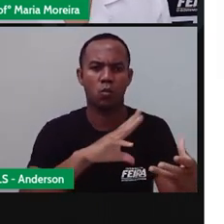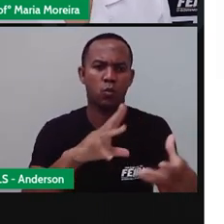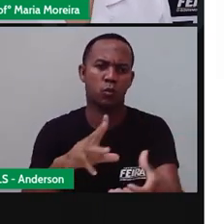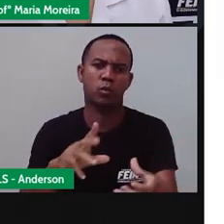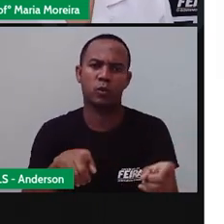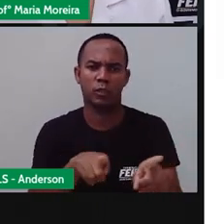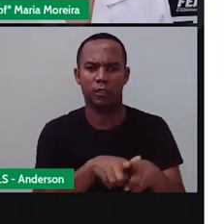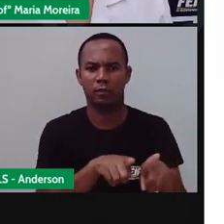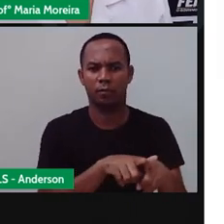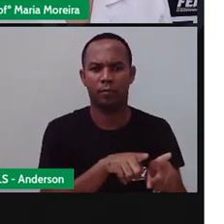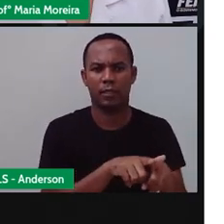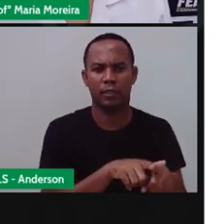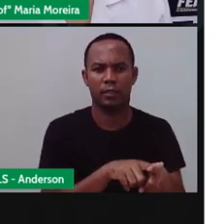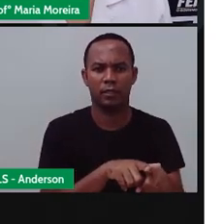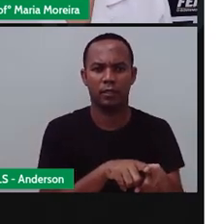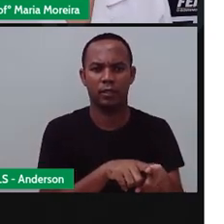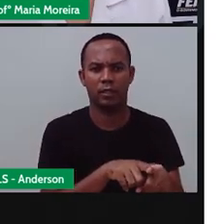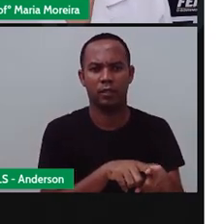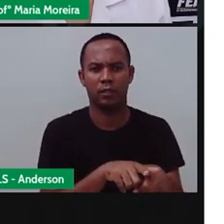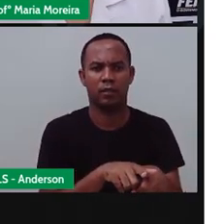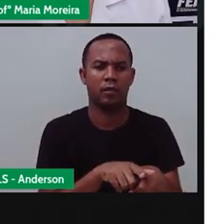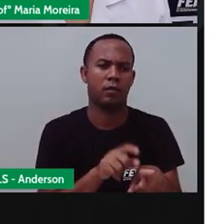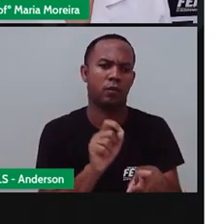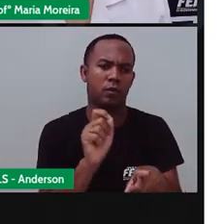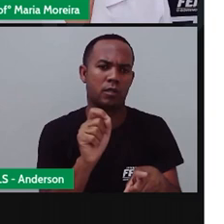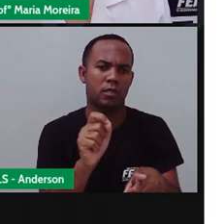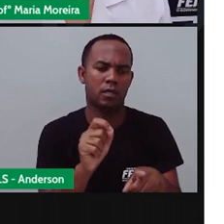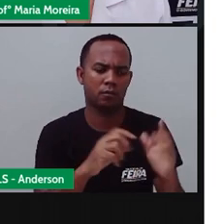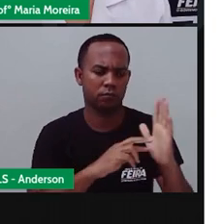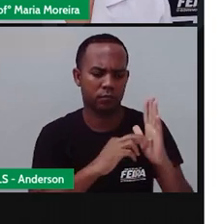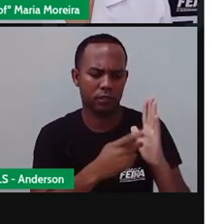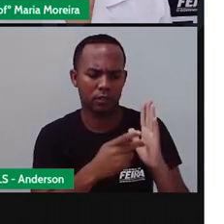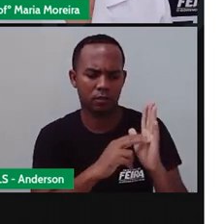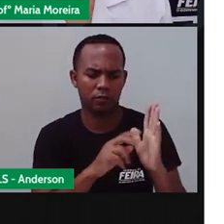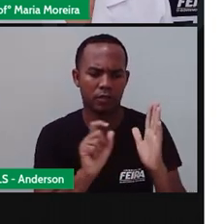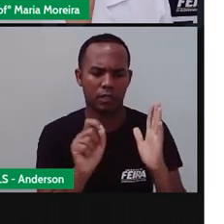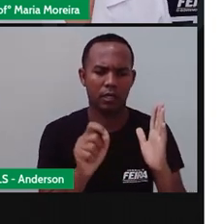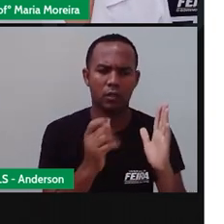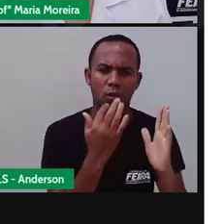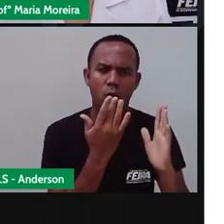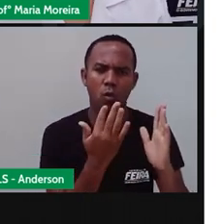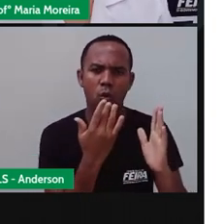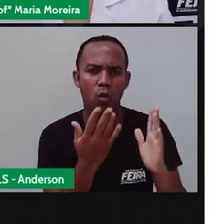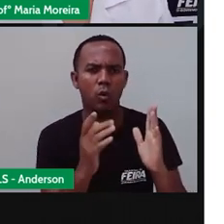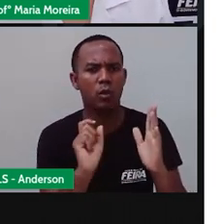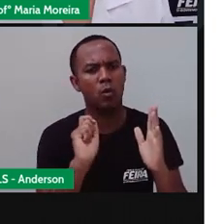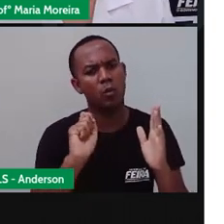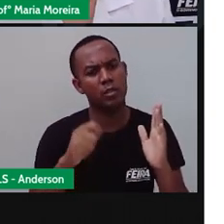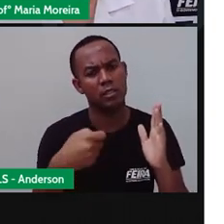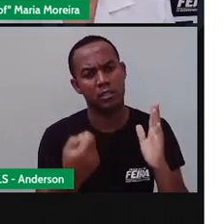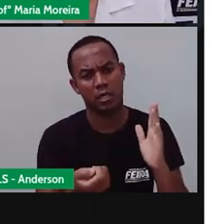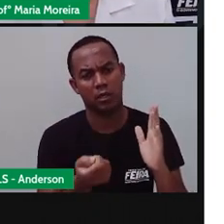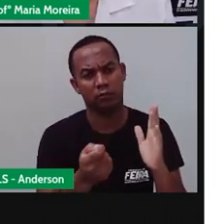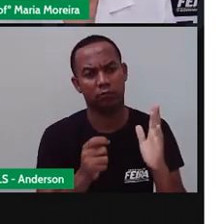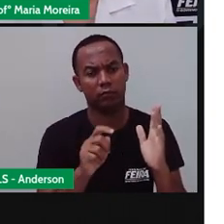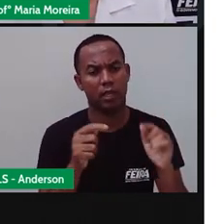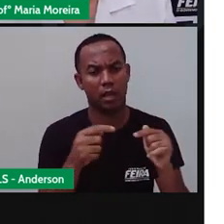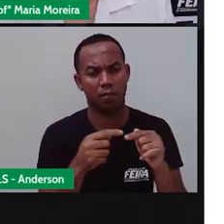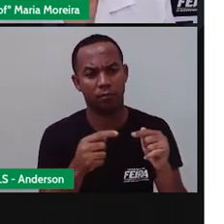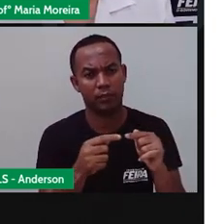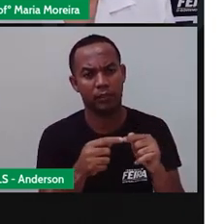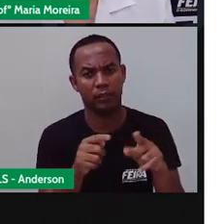caracterizá-los, né, designando os seus significados através de cores e símbolos. Olha, aqui, ó.